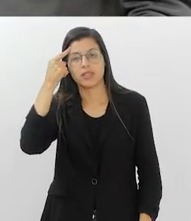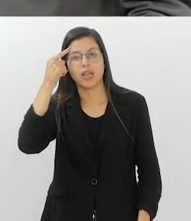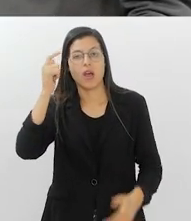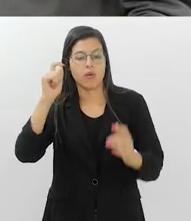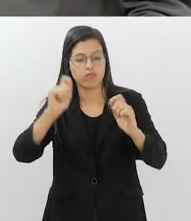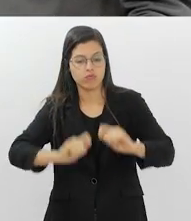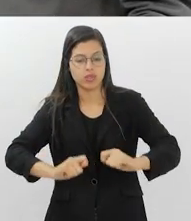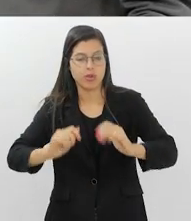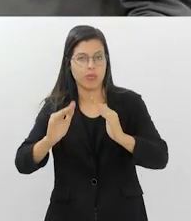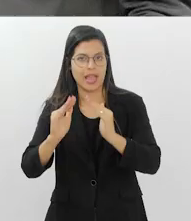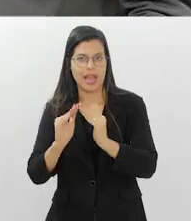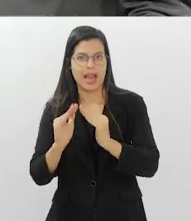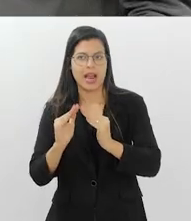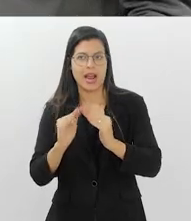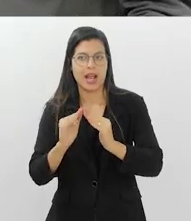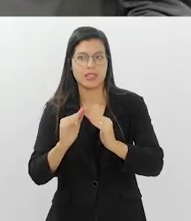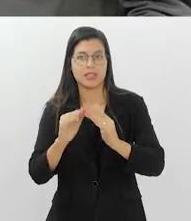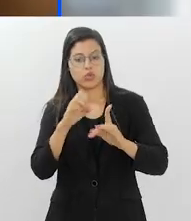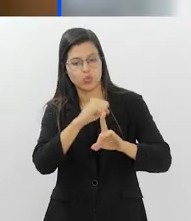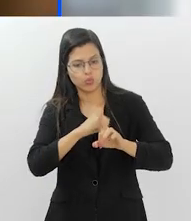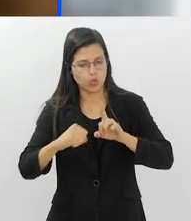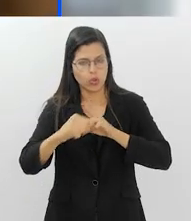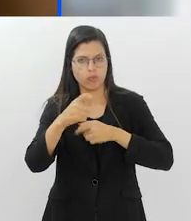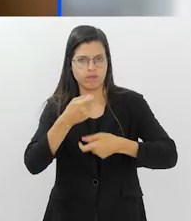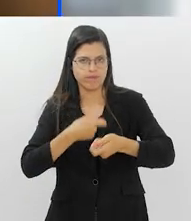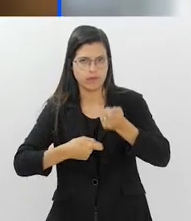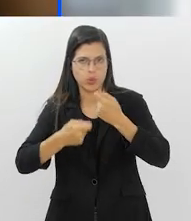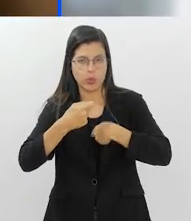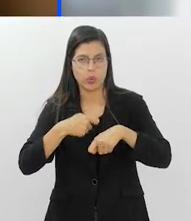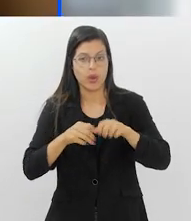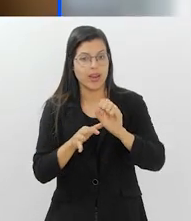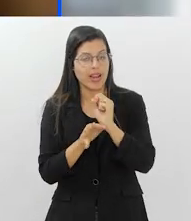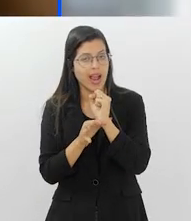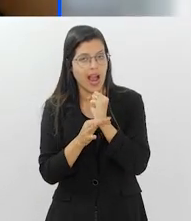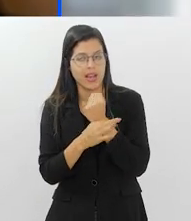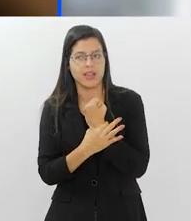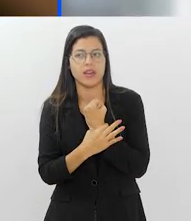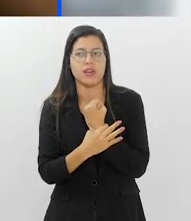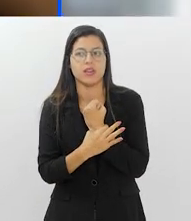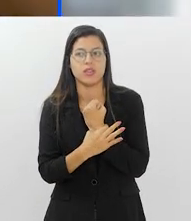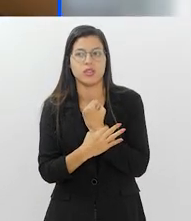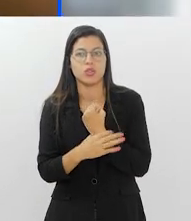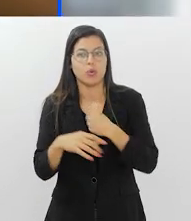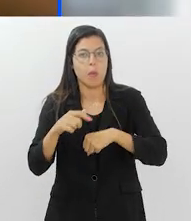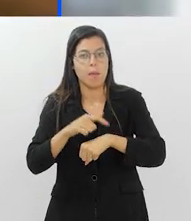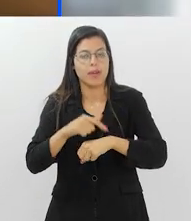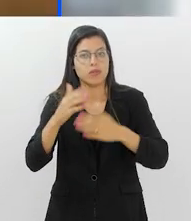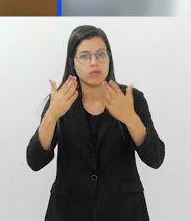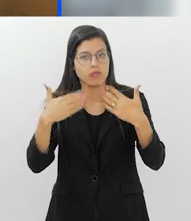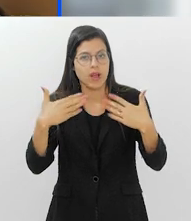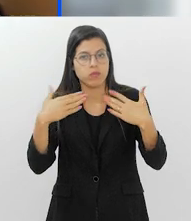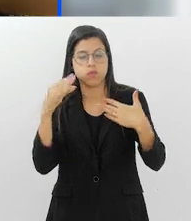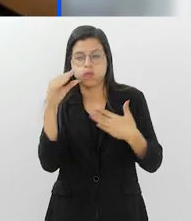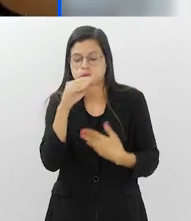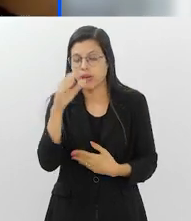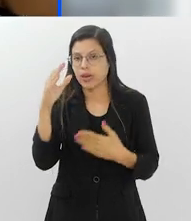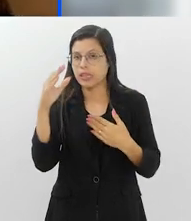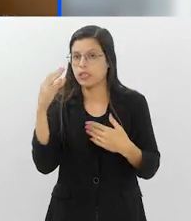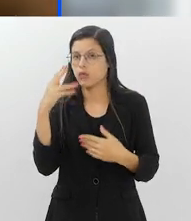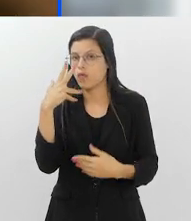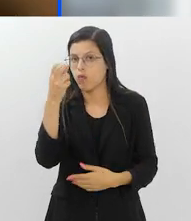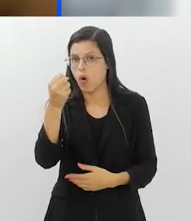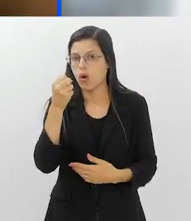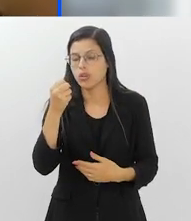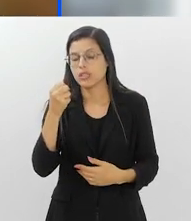condições habitacionais e socioeconômicas, né? Porque é o que garante, durante as ondas de calor, se você vai conseguir